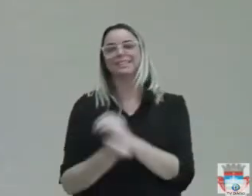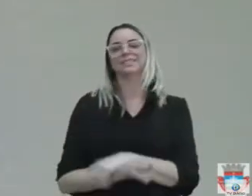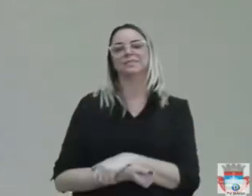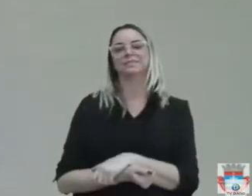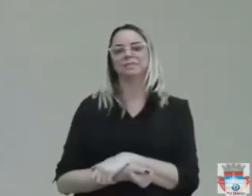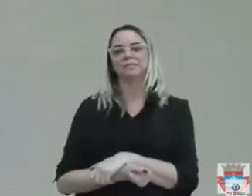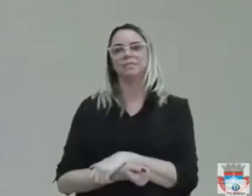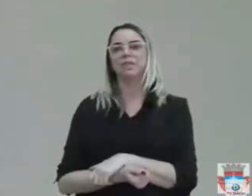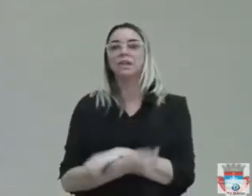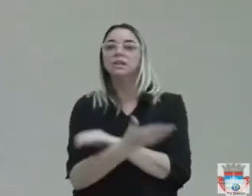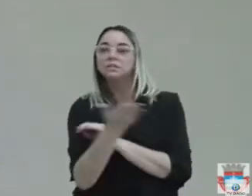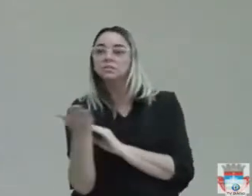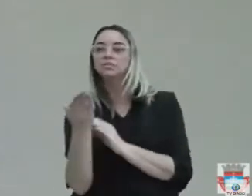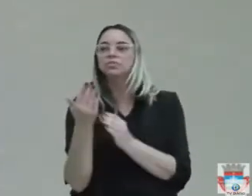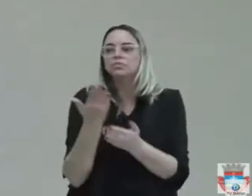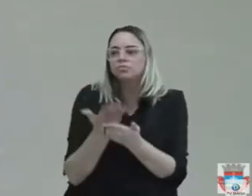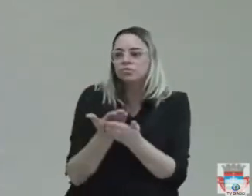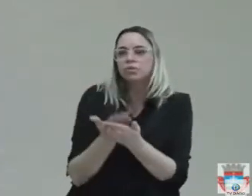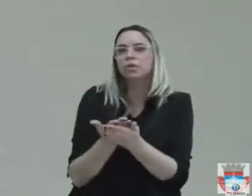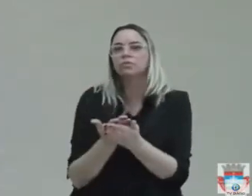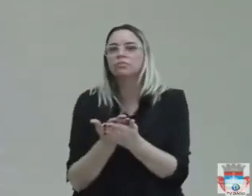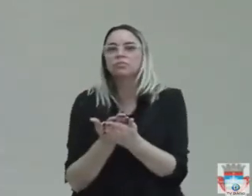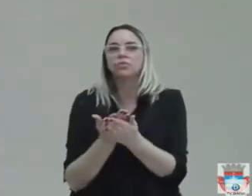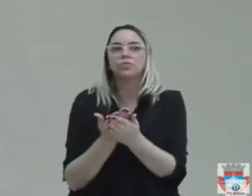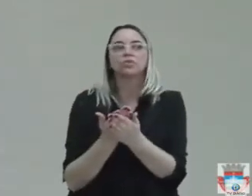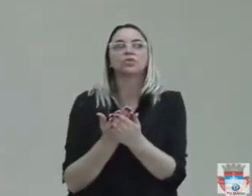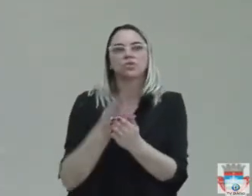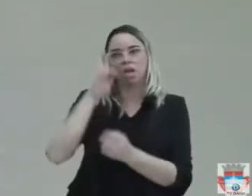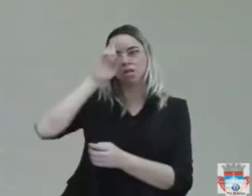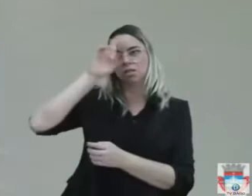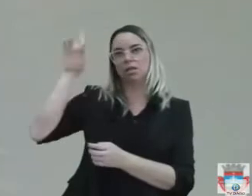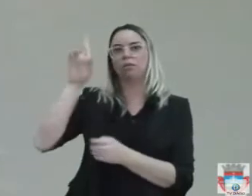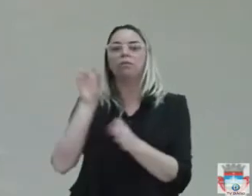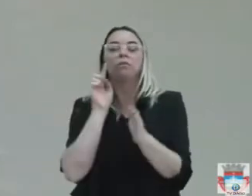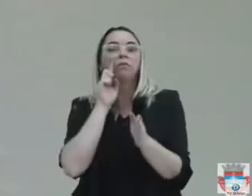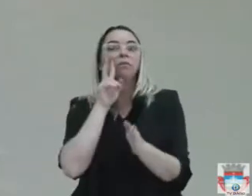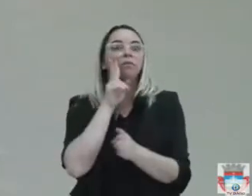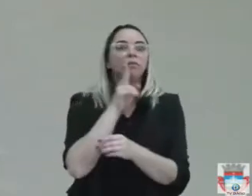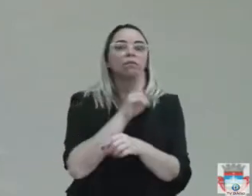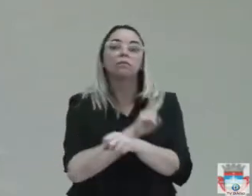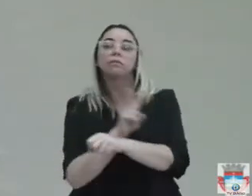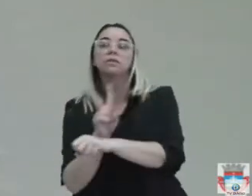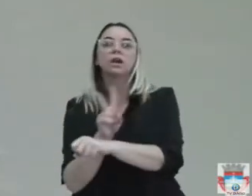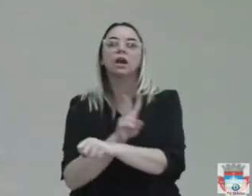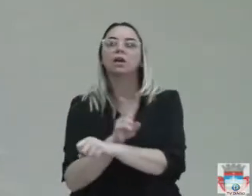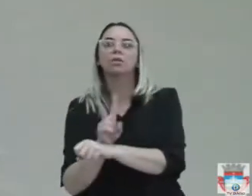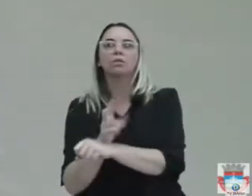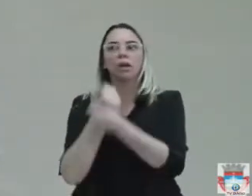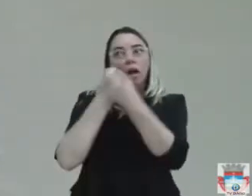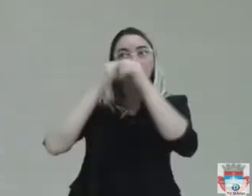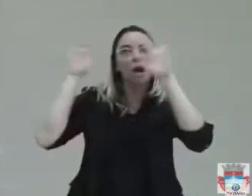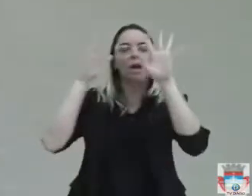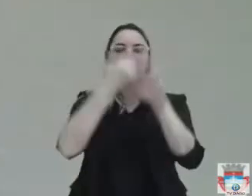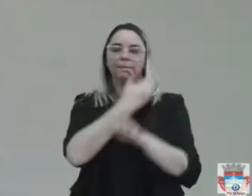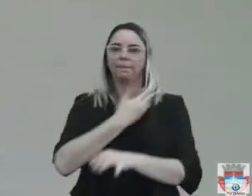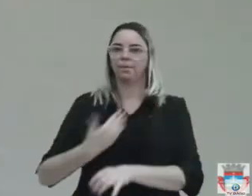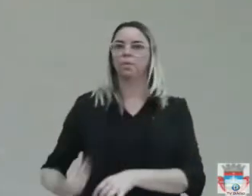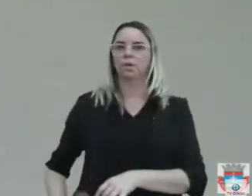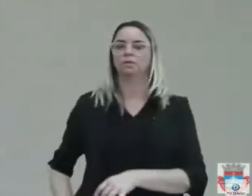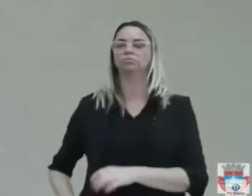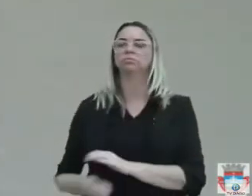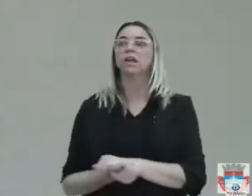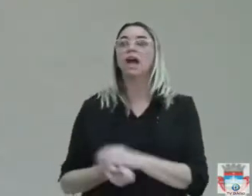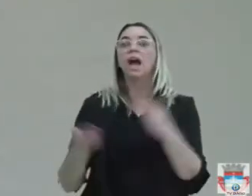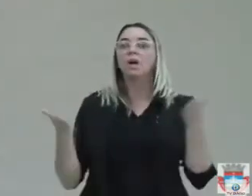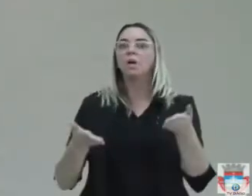fazer um estudo sobre gestão fiscal e transparência pública, não isso, professor? Mas, escutando aqui os discursos